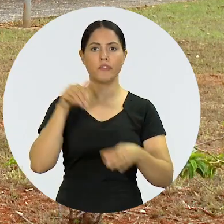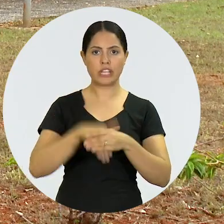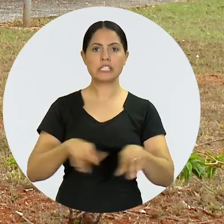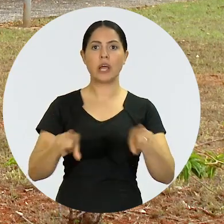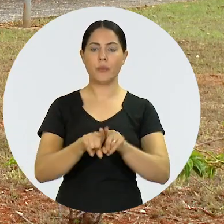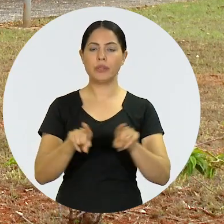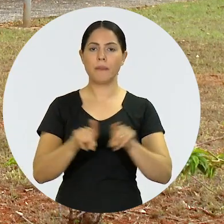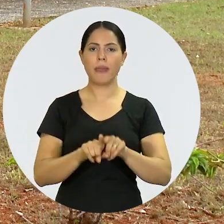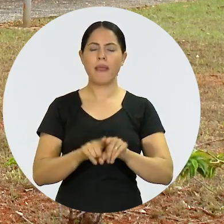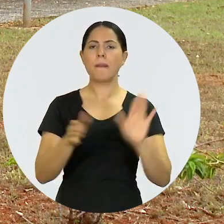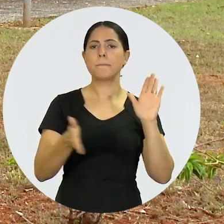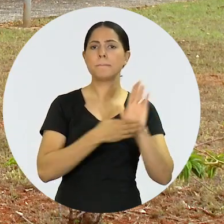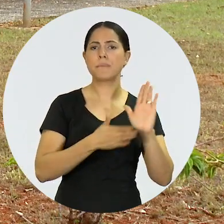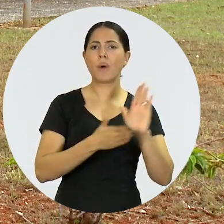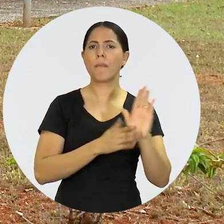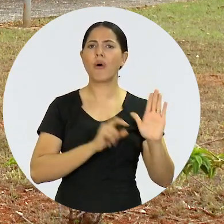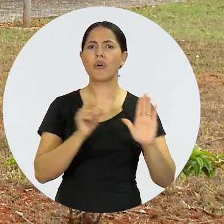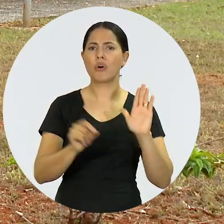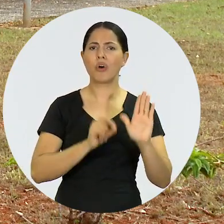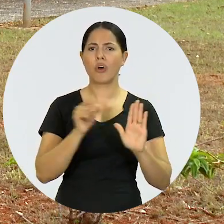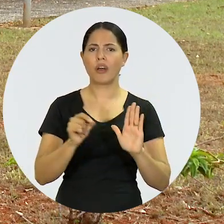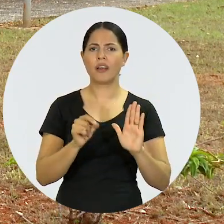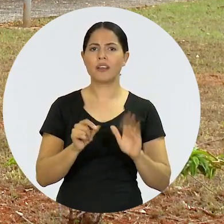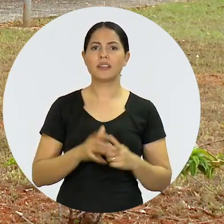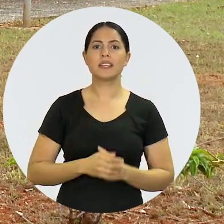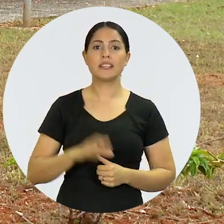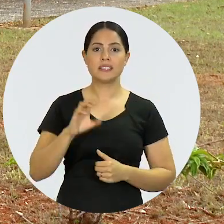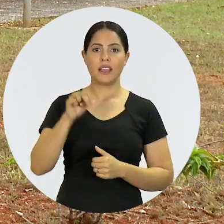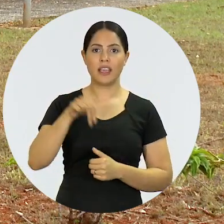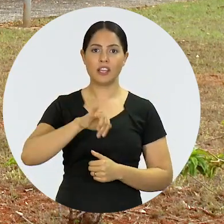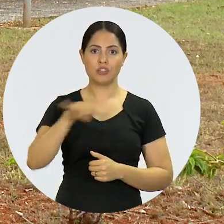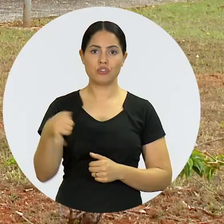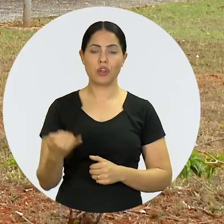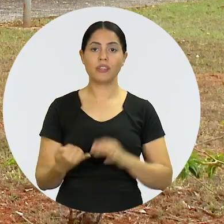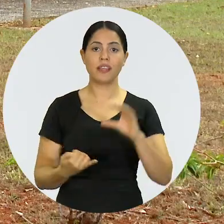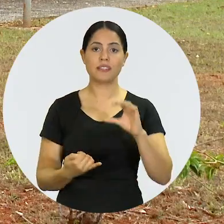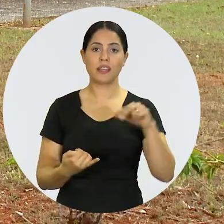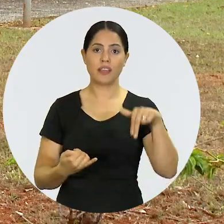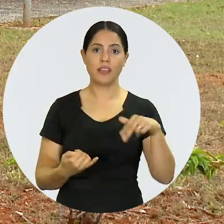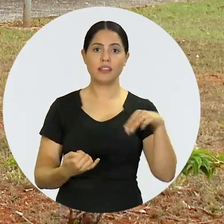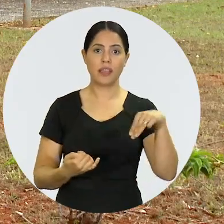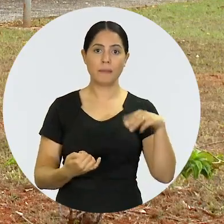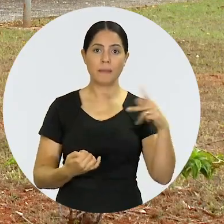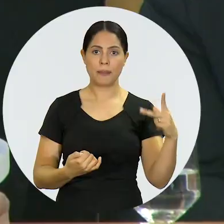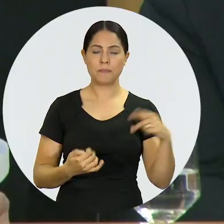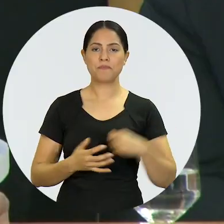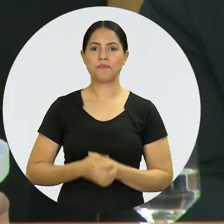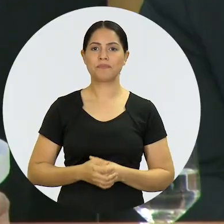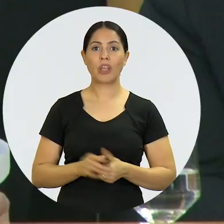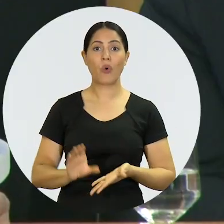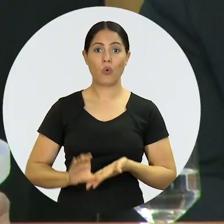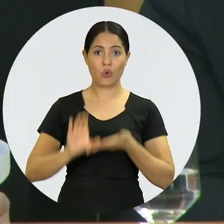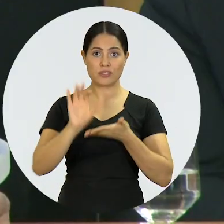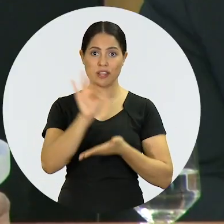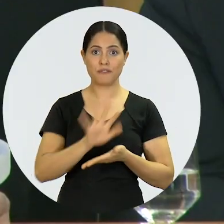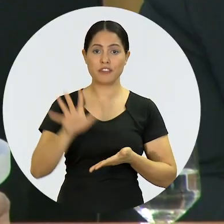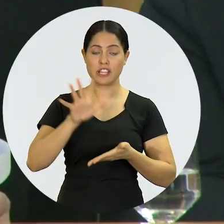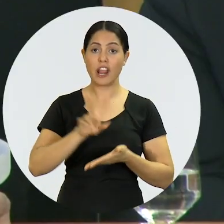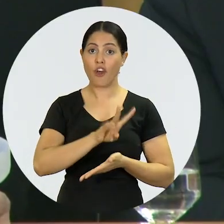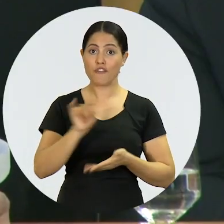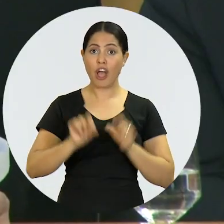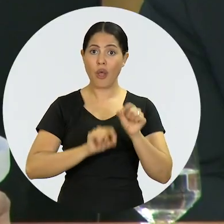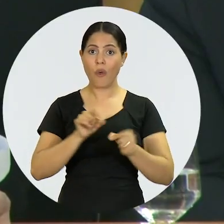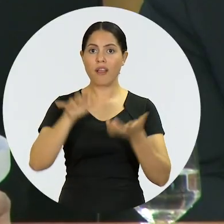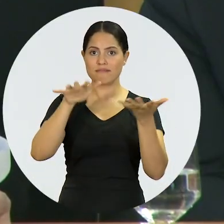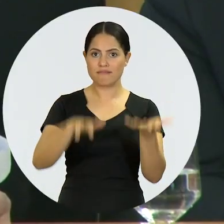eleições e a proposta de paridade para as composições do CNJ e do CNMP. Confira. O Conselho Federal da